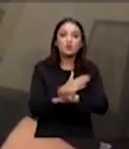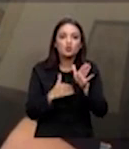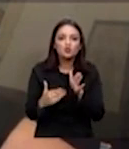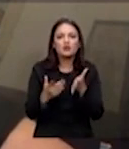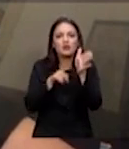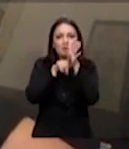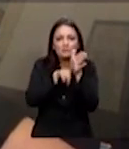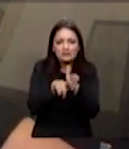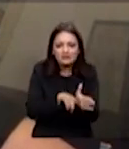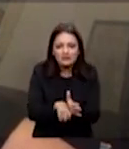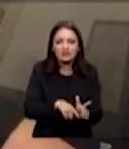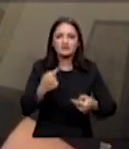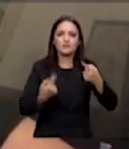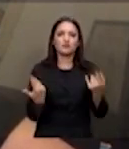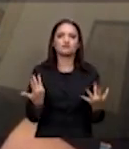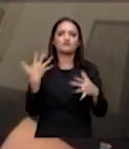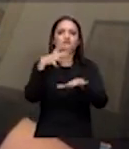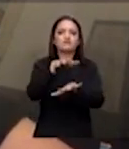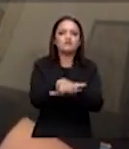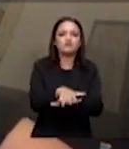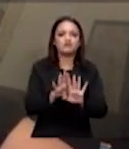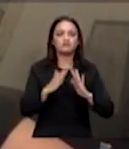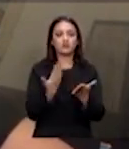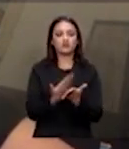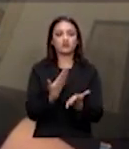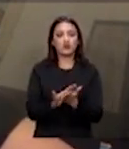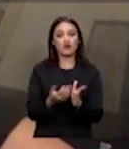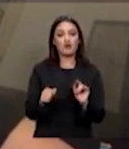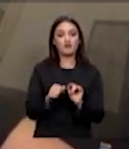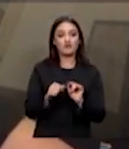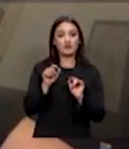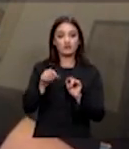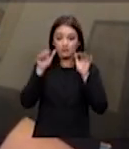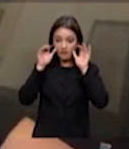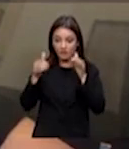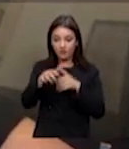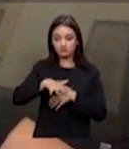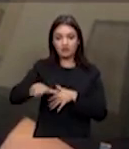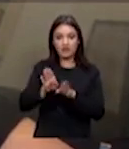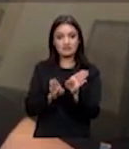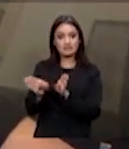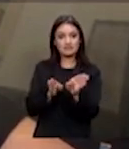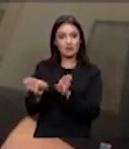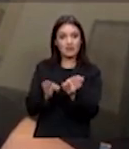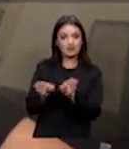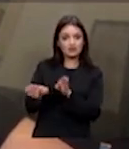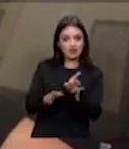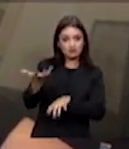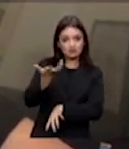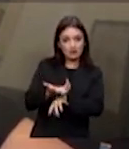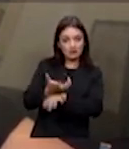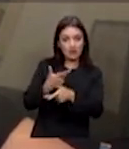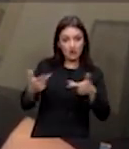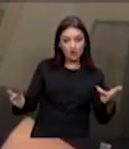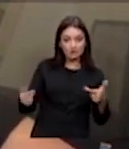pesquisa das políticas de inclusão escolar estão voltados para promover a acessibilidade curricular no contexto